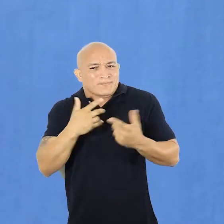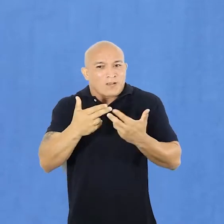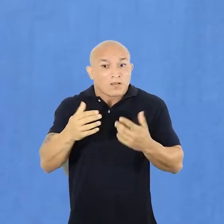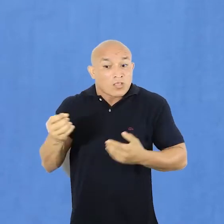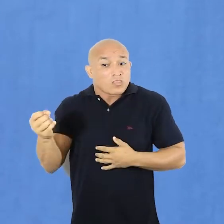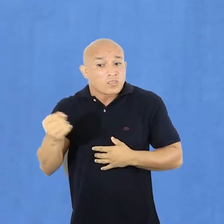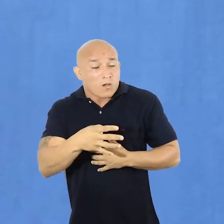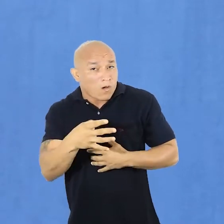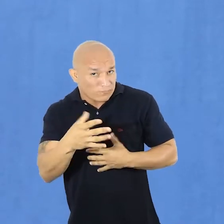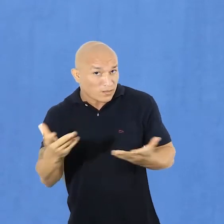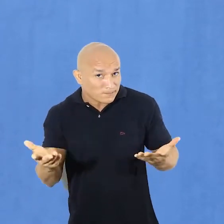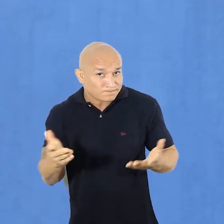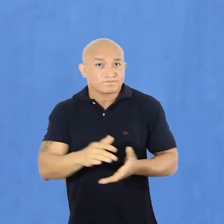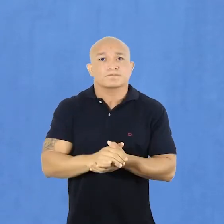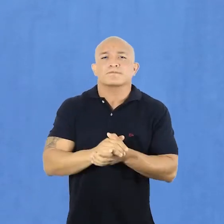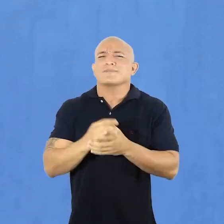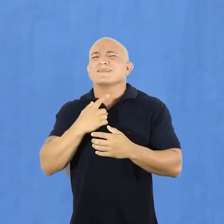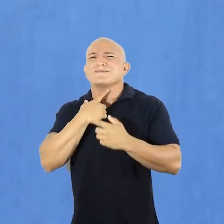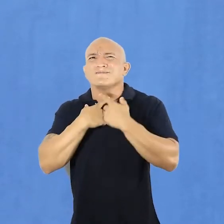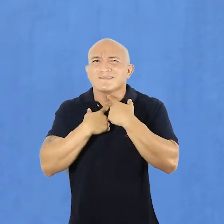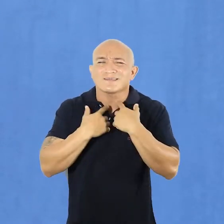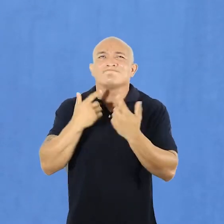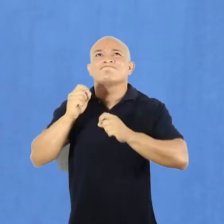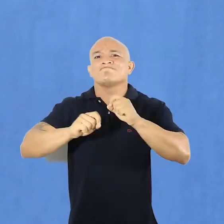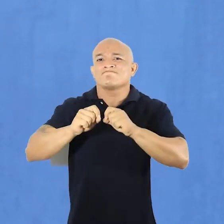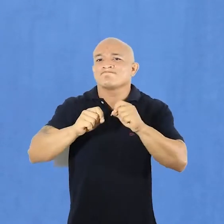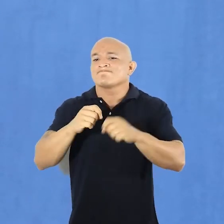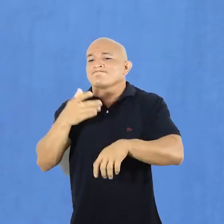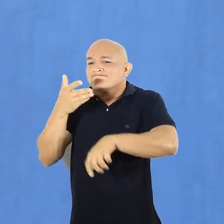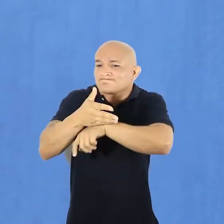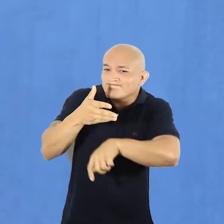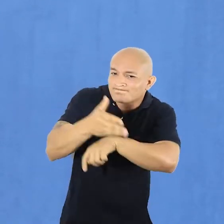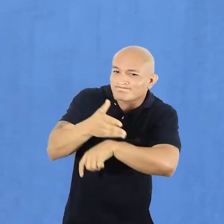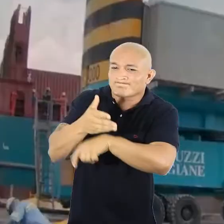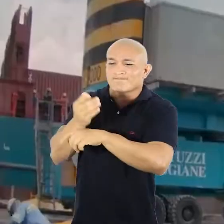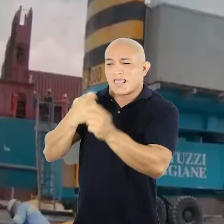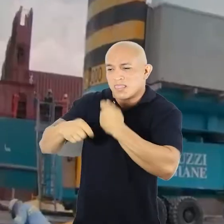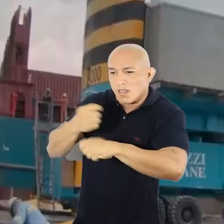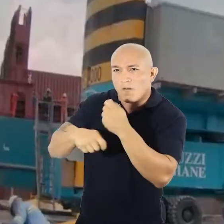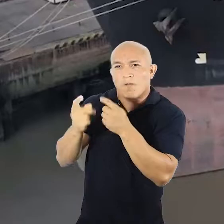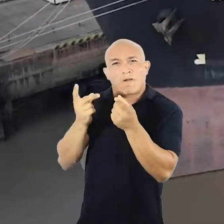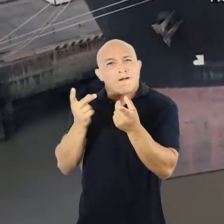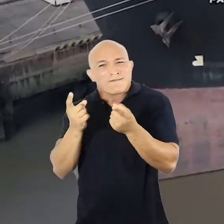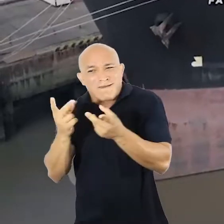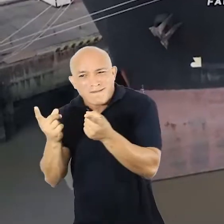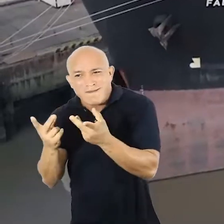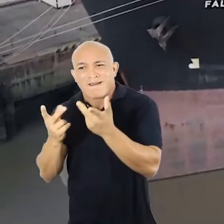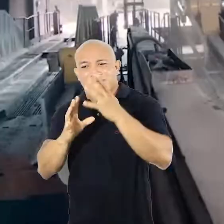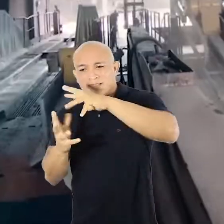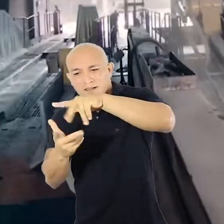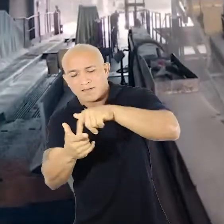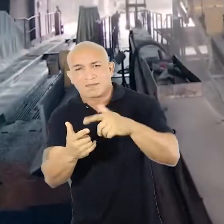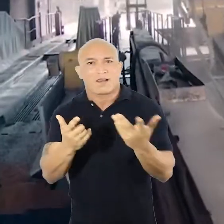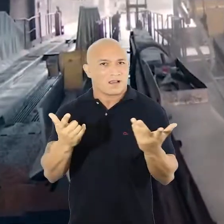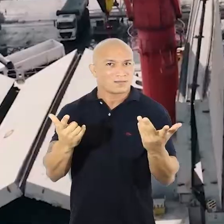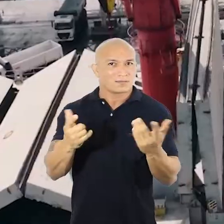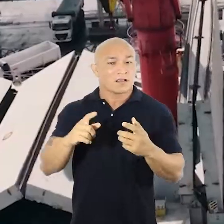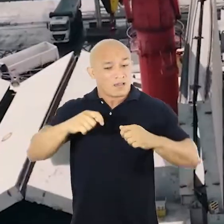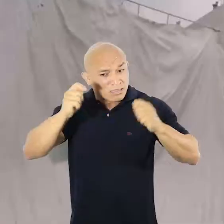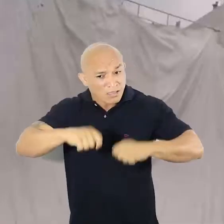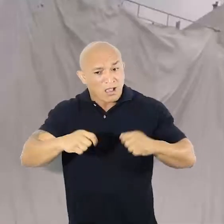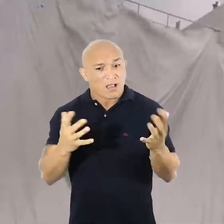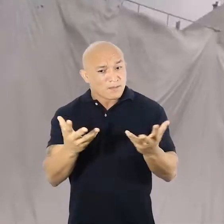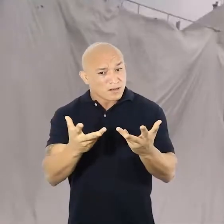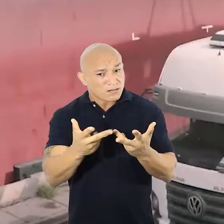sensibilidade com as questões atuais e contemporâneas, vontade de atuar em negócios internacionais a serem celebrados, inclusive